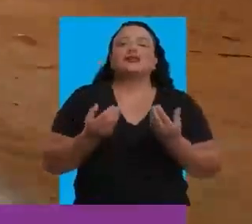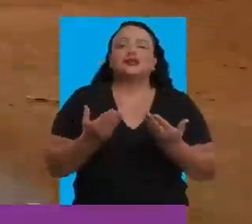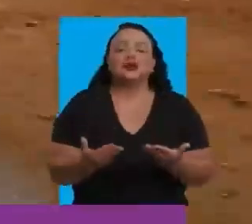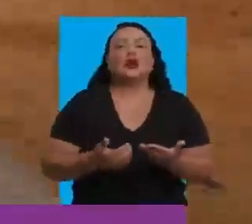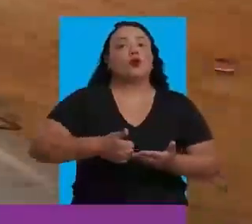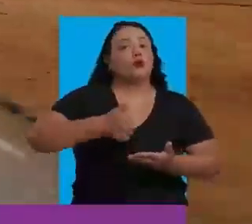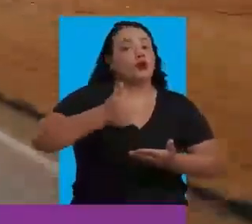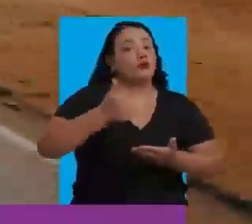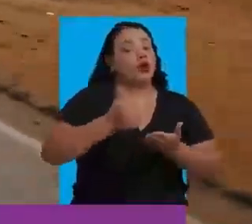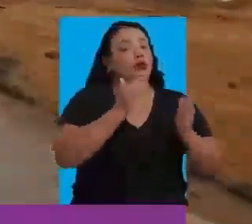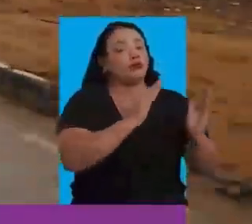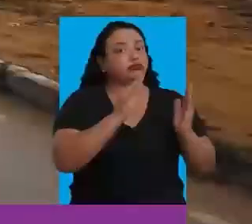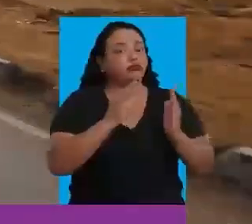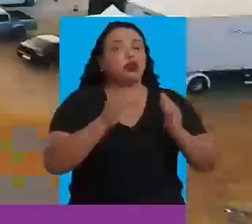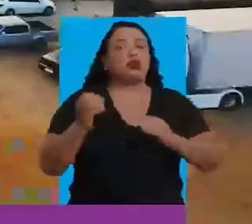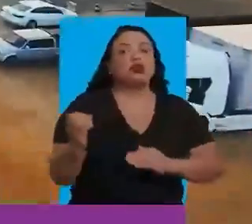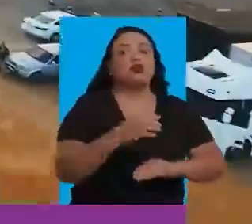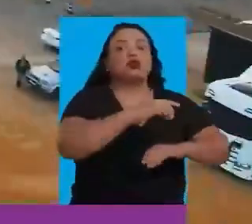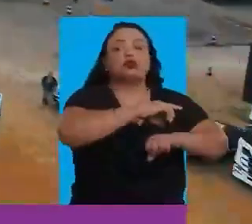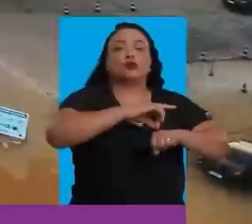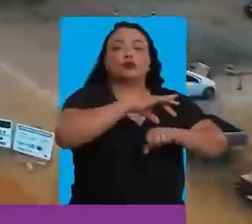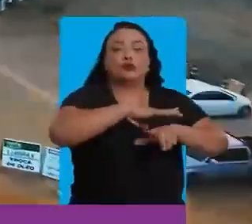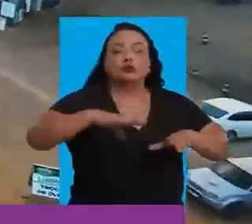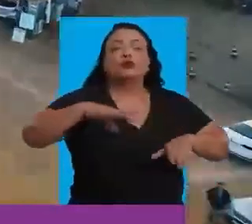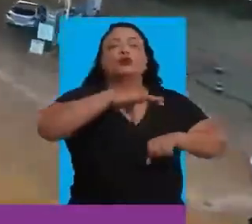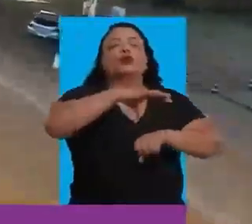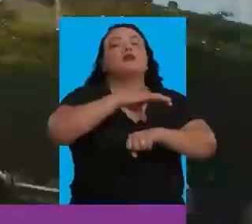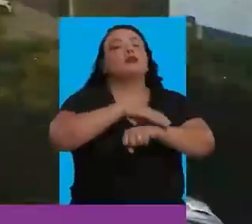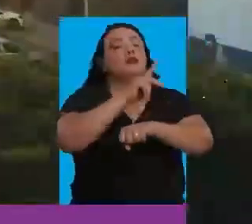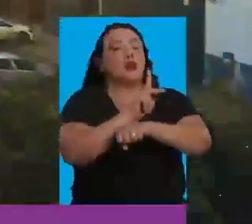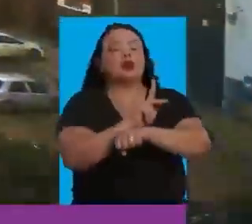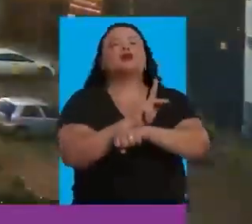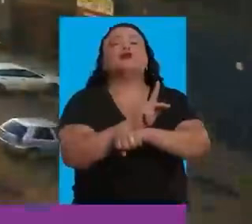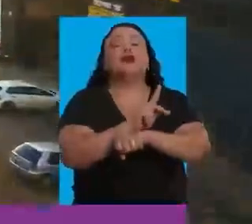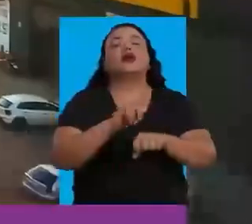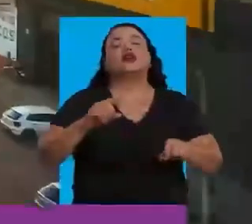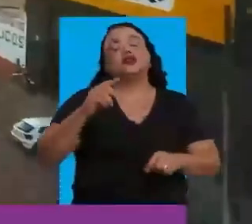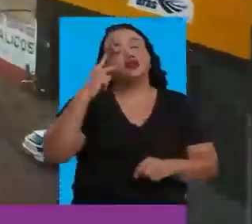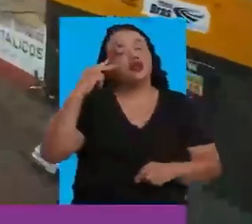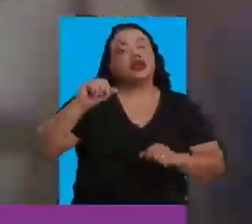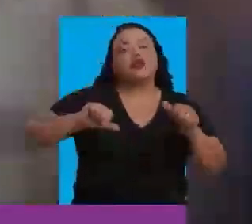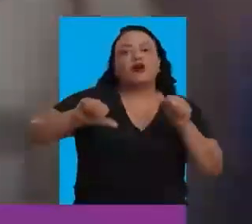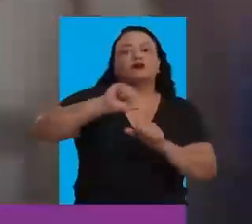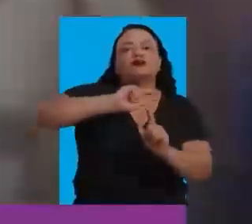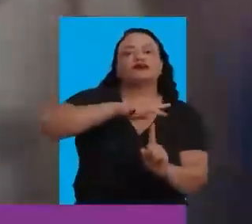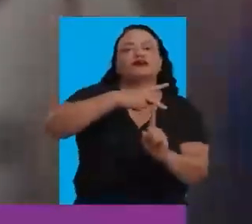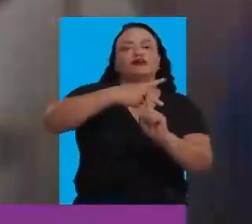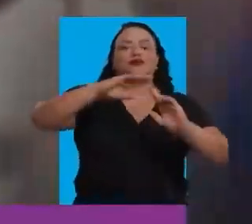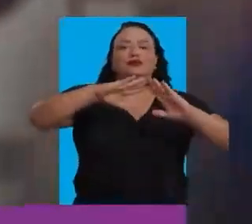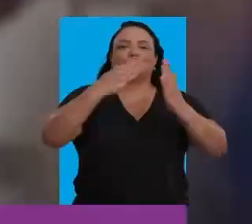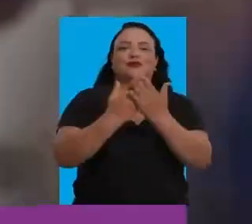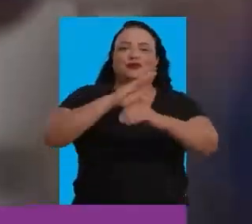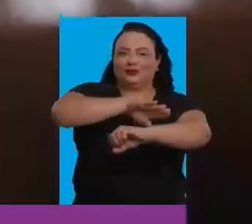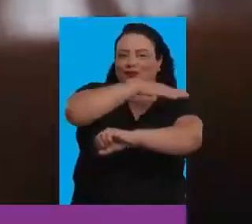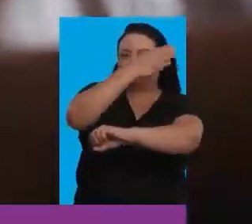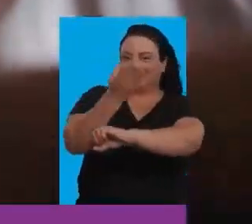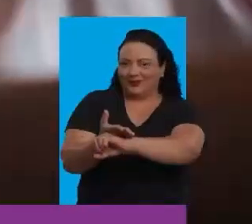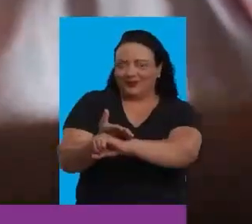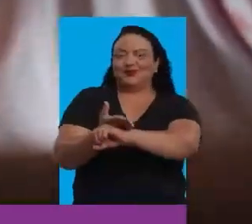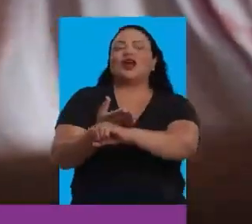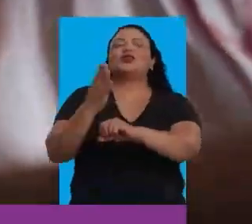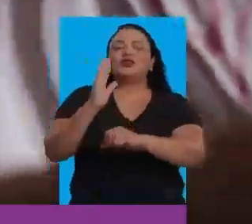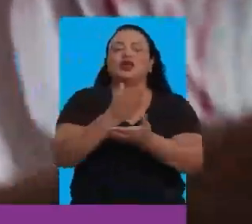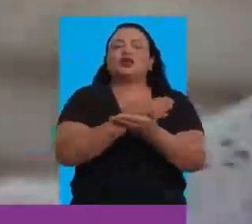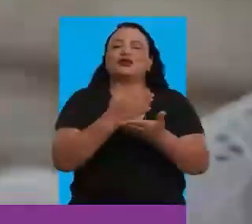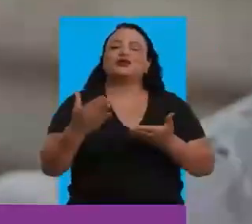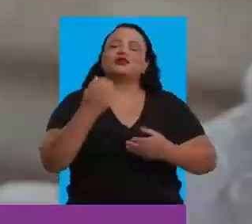Sheila já entregou a primeira etapa da revitalização da nova Avenida Brumado e vai concluir essa obra. Sheila vai dobrar o número de escolas em tempo